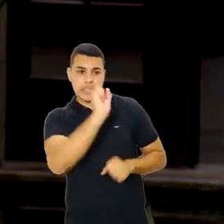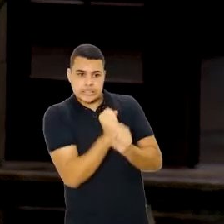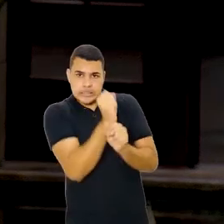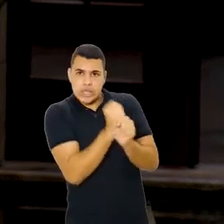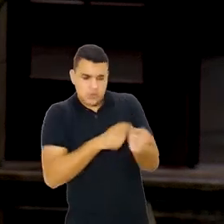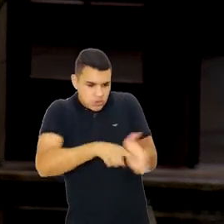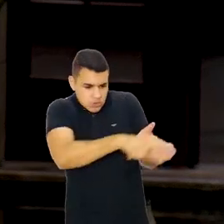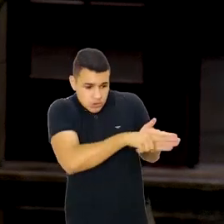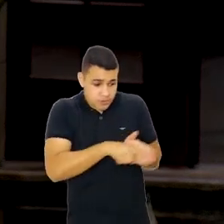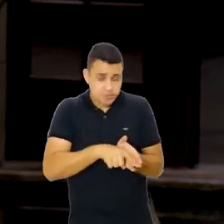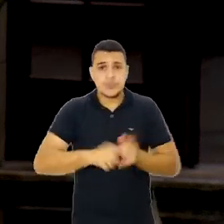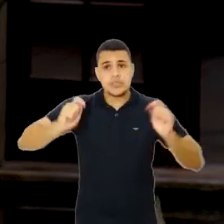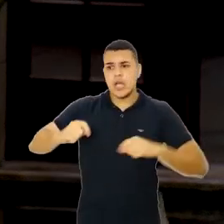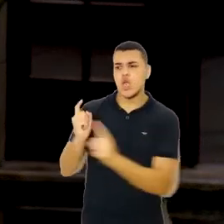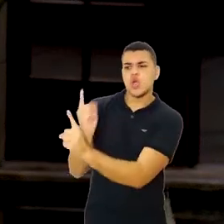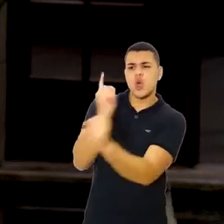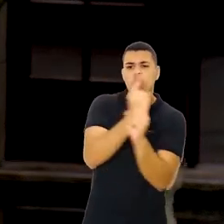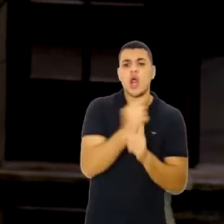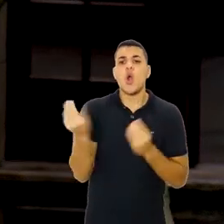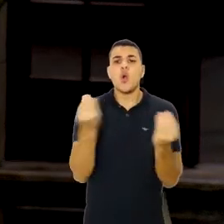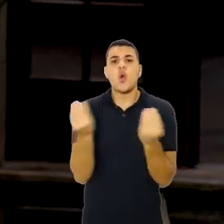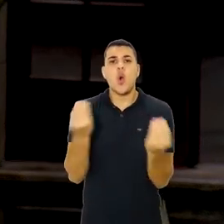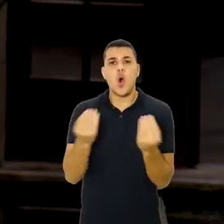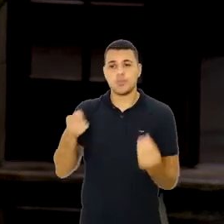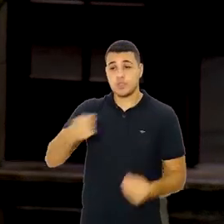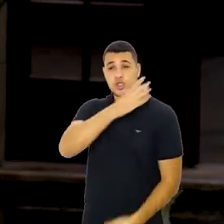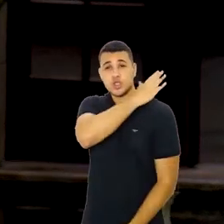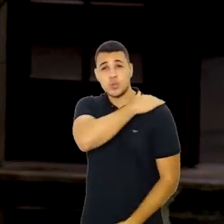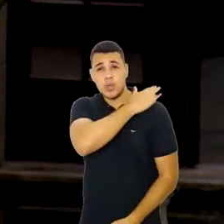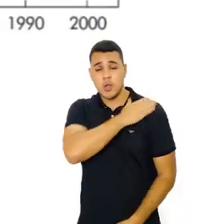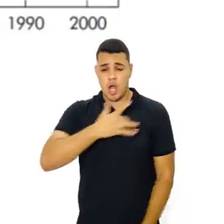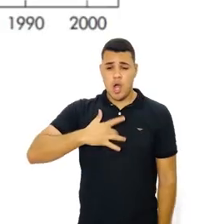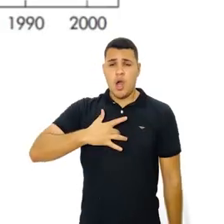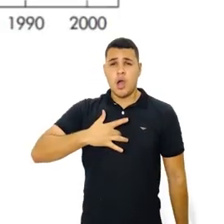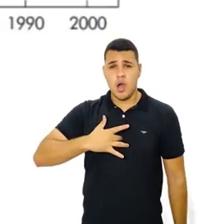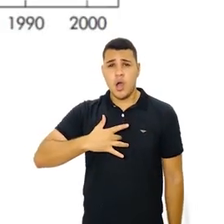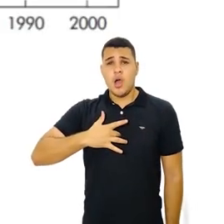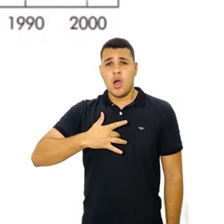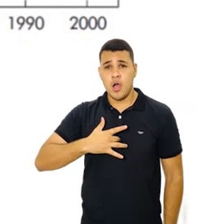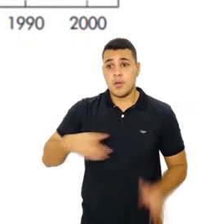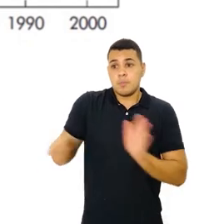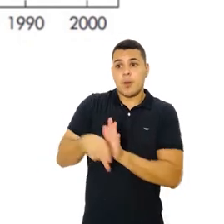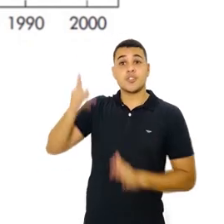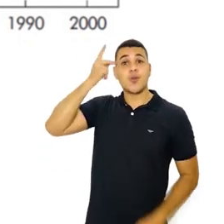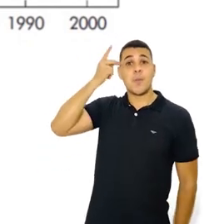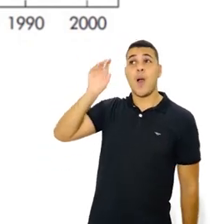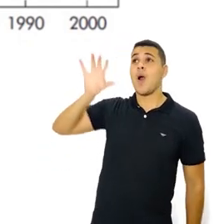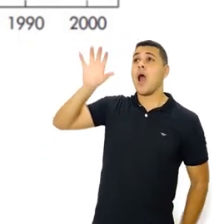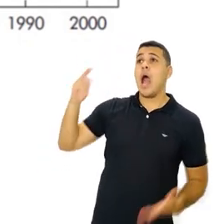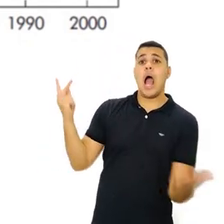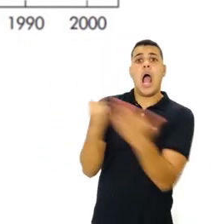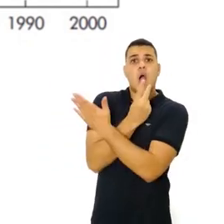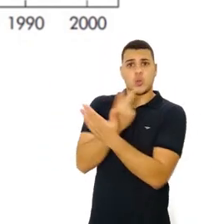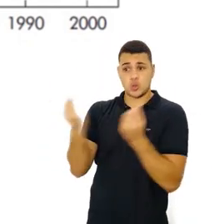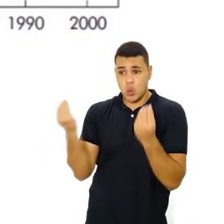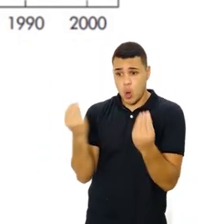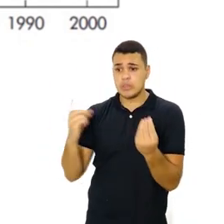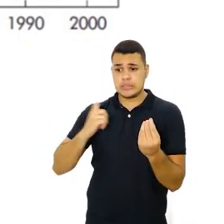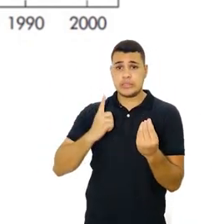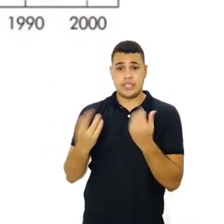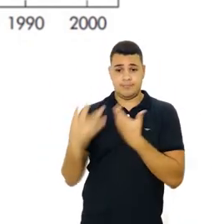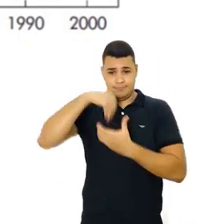décadas. No mínimo, mais do que 10 anos. Vocês vejam aí a taxa de mortalidade por tuberculose em São Paulo.